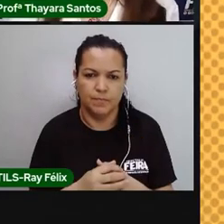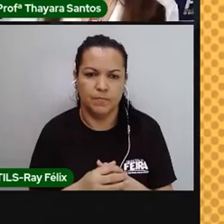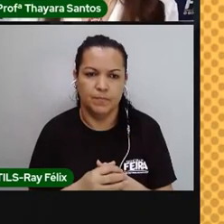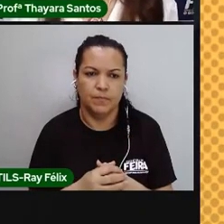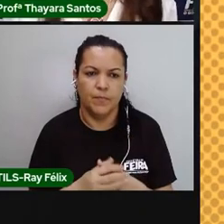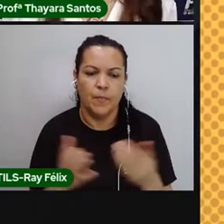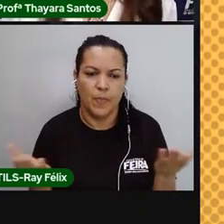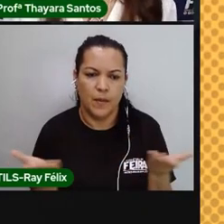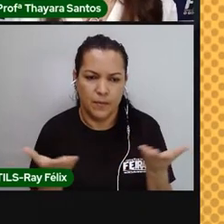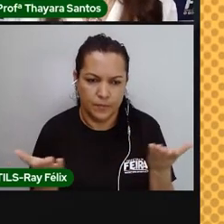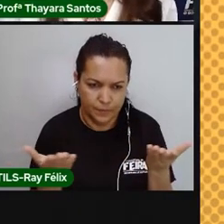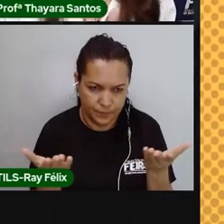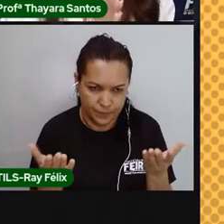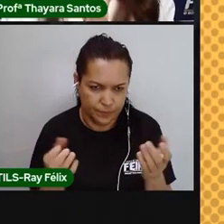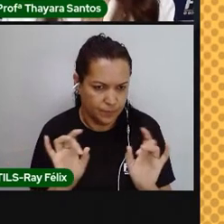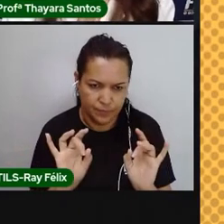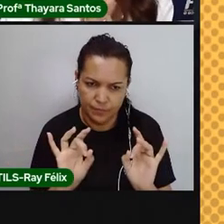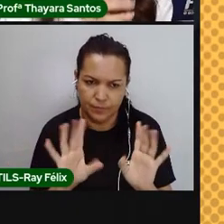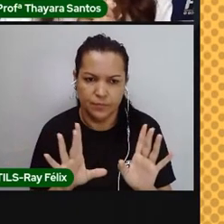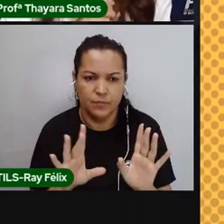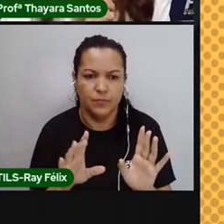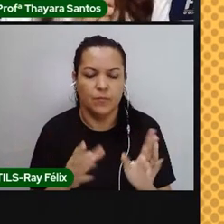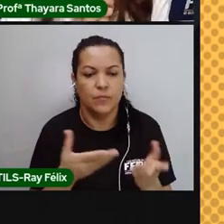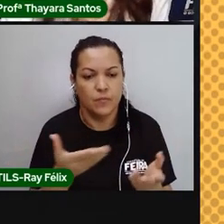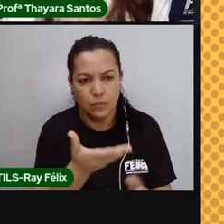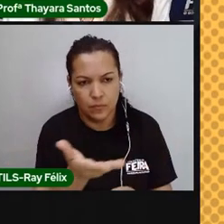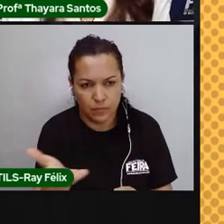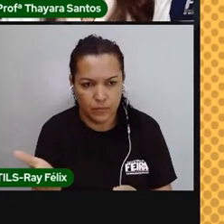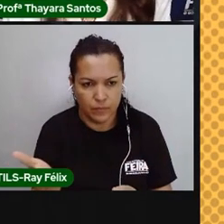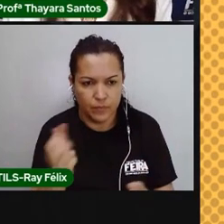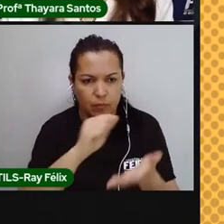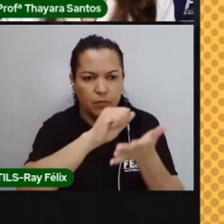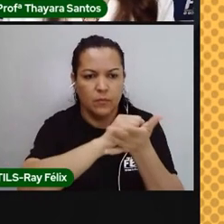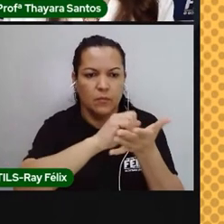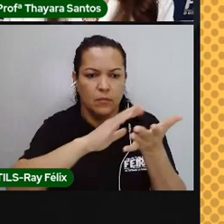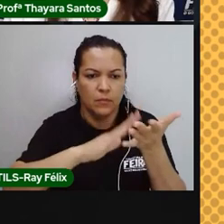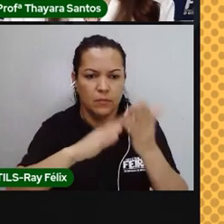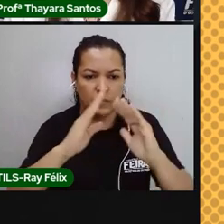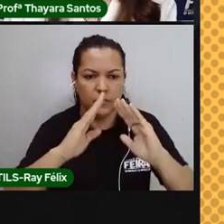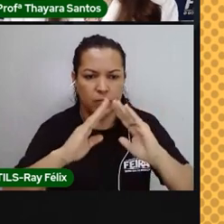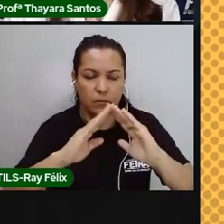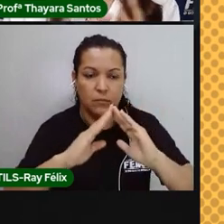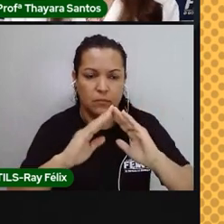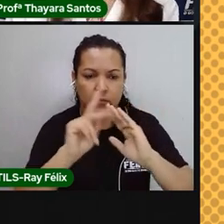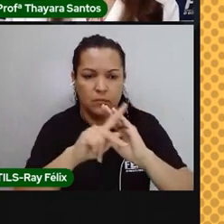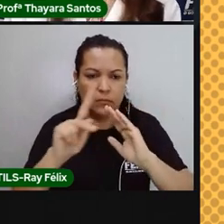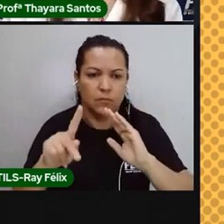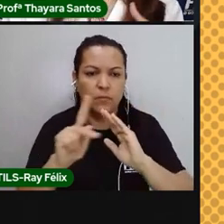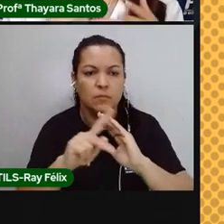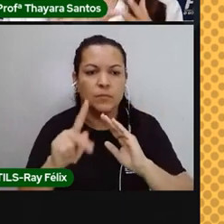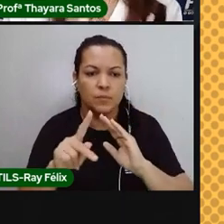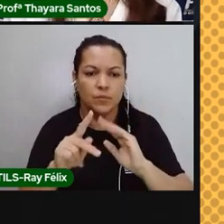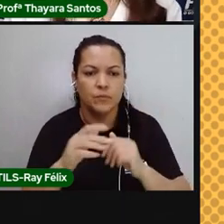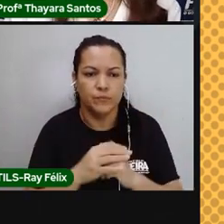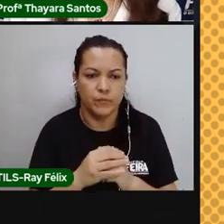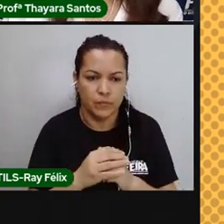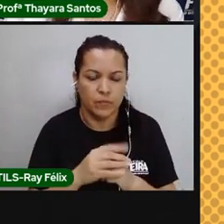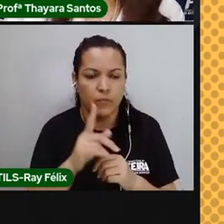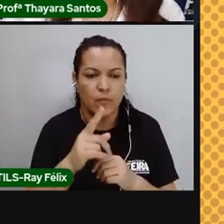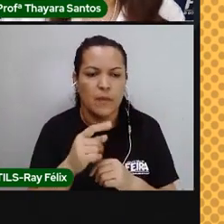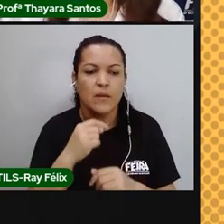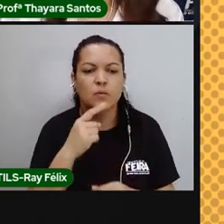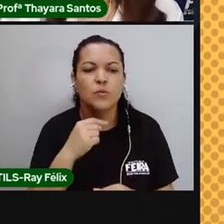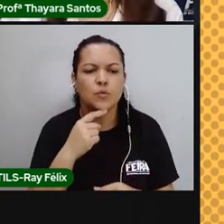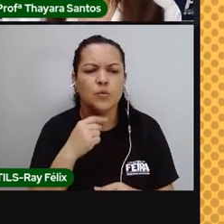Por hoje é só. Agora vocês vão ficar com a atividade de casa, que vai ser passada pelos professores de vocês. Tirem as dúvidas